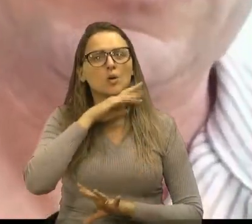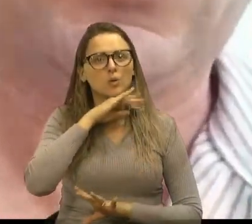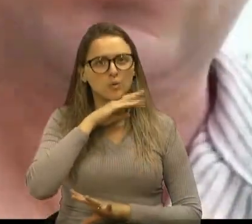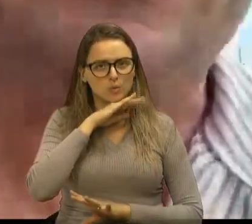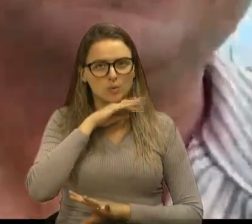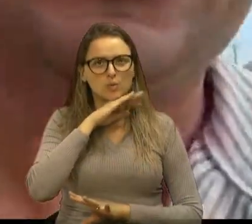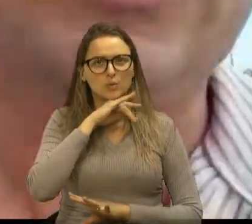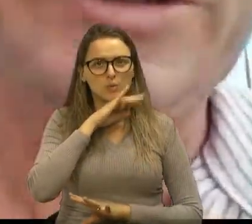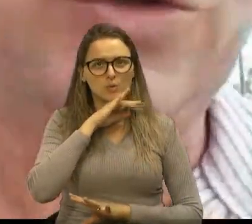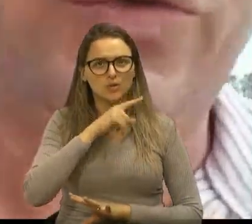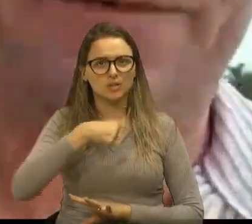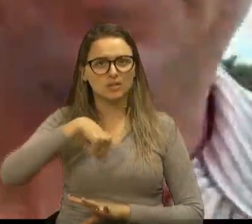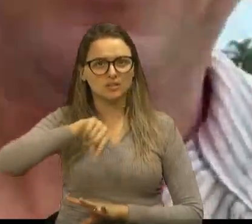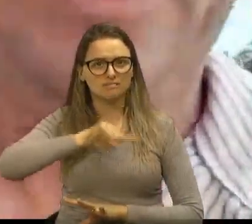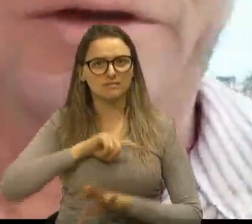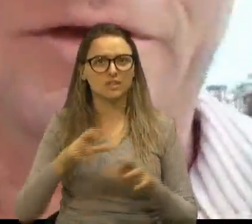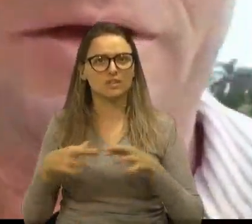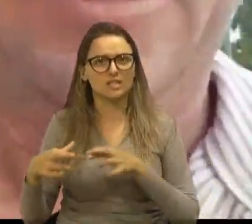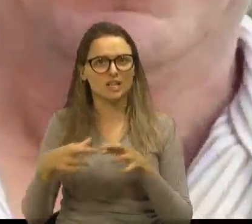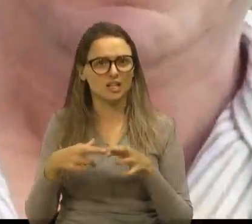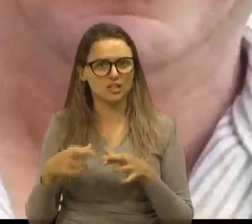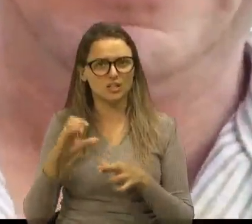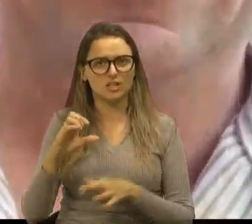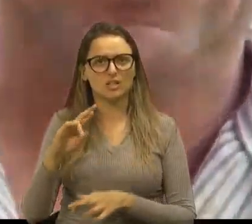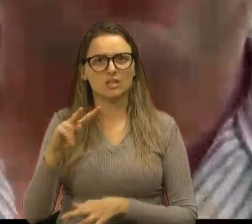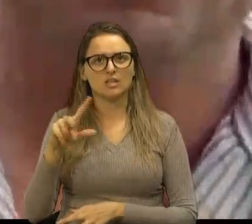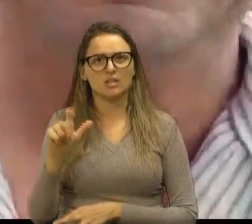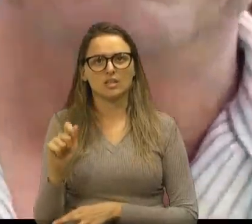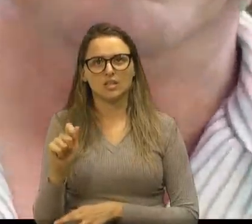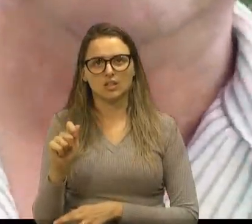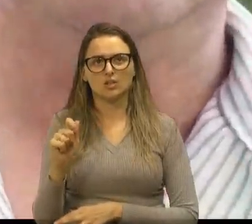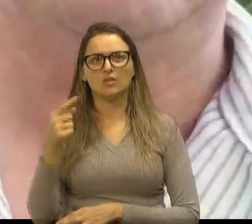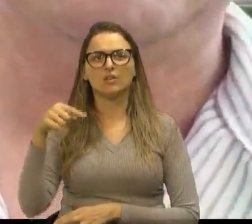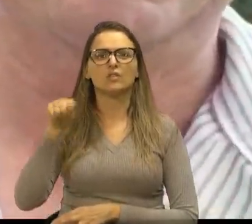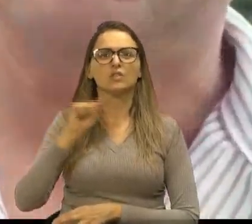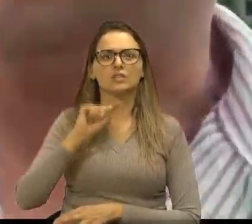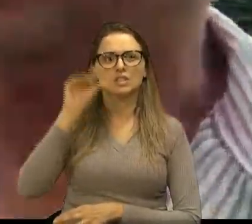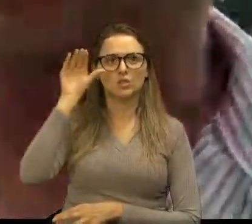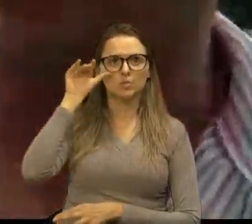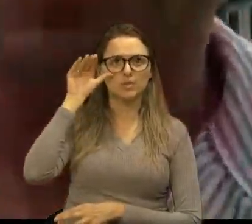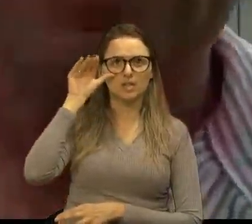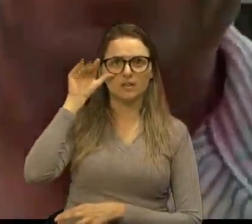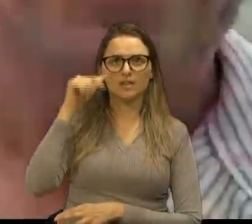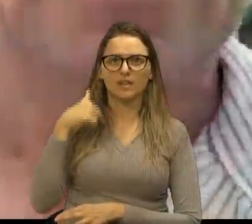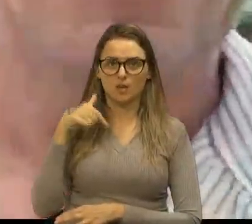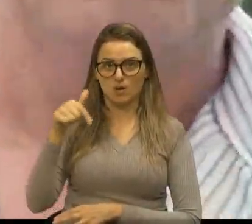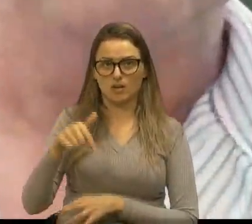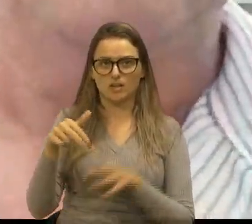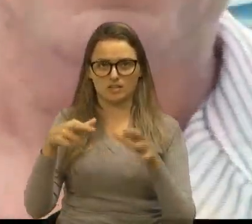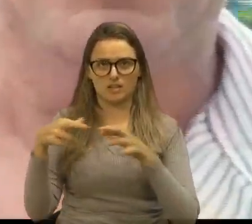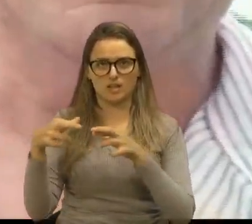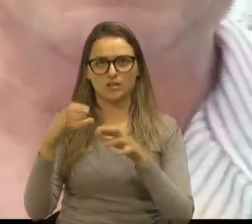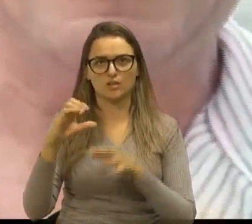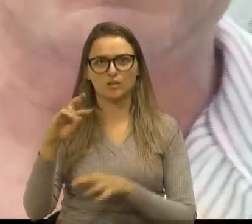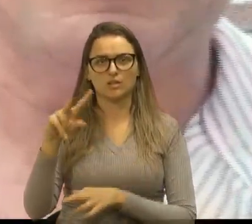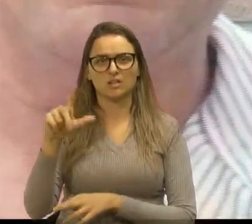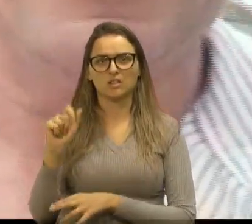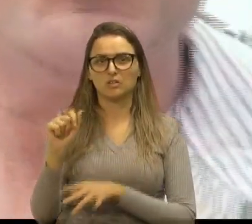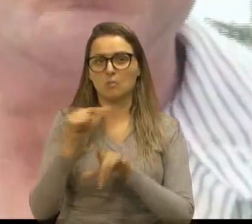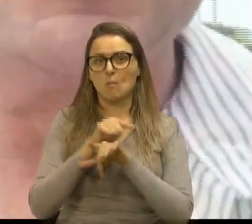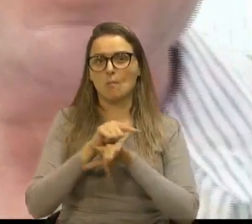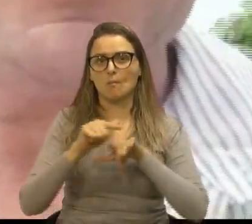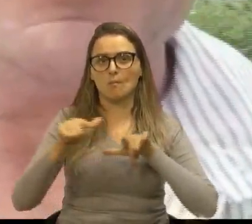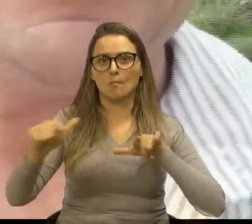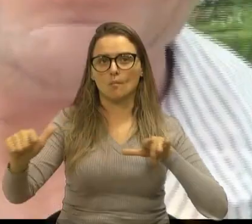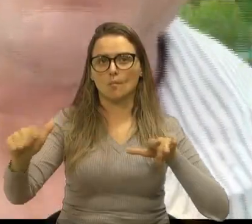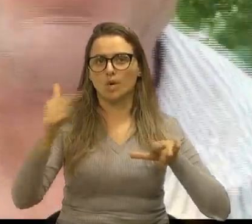o nosso distrito de Criuva. Você pode observar aqui, estou aqui no distrito. Um deserto aqui em frente